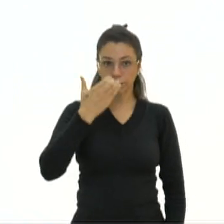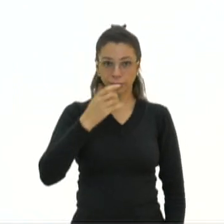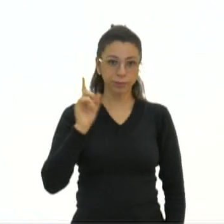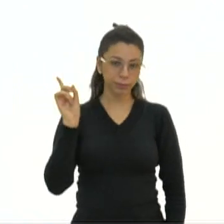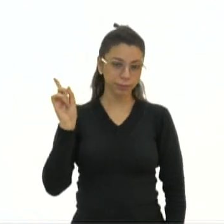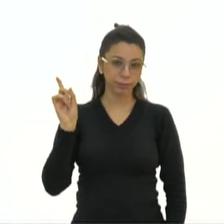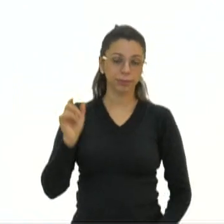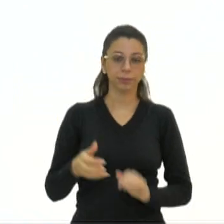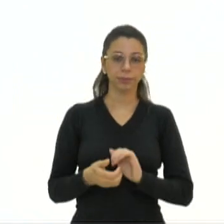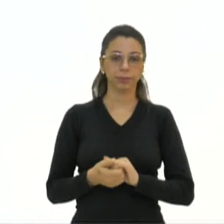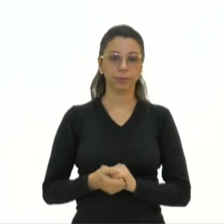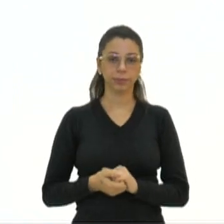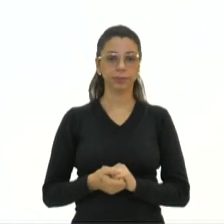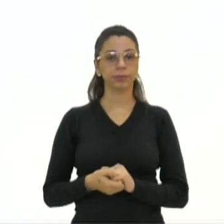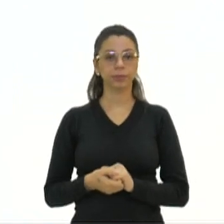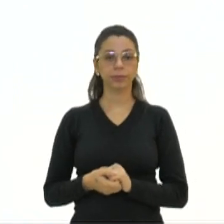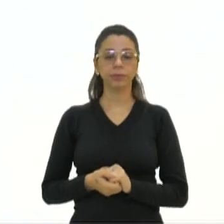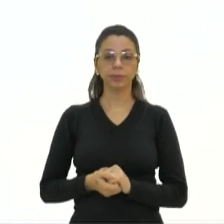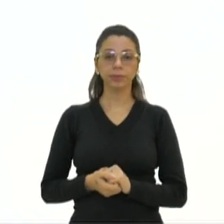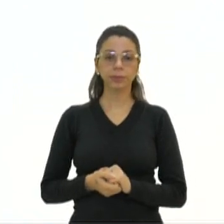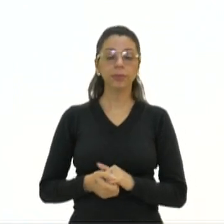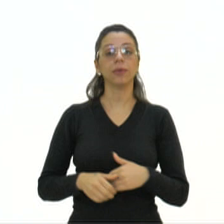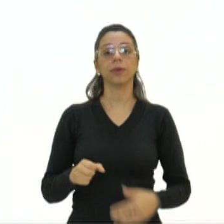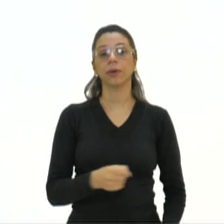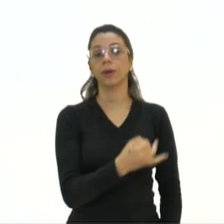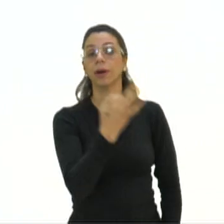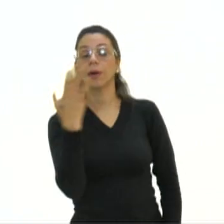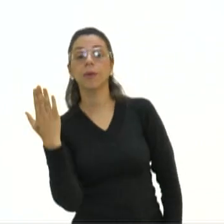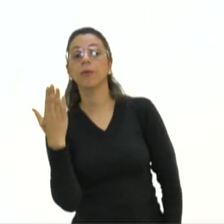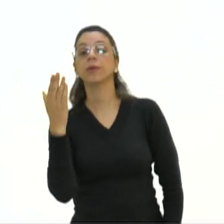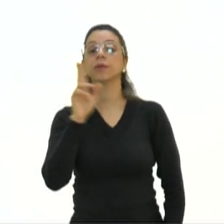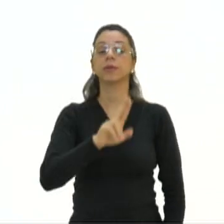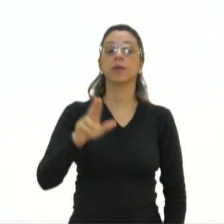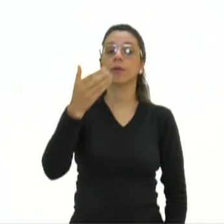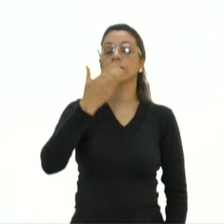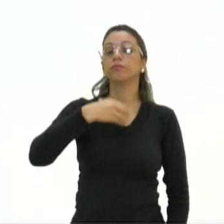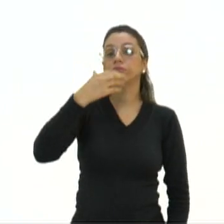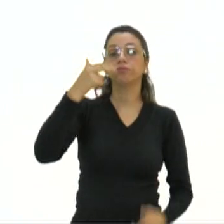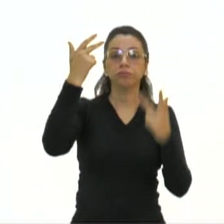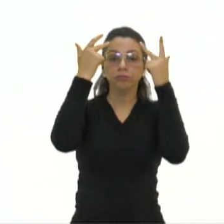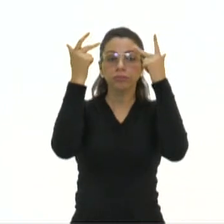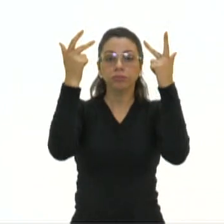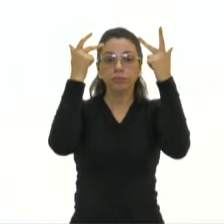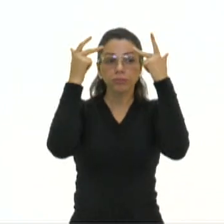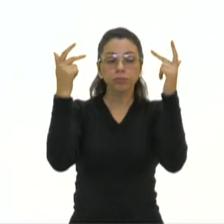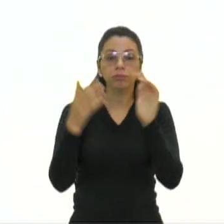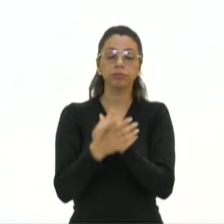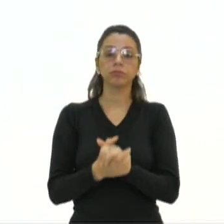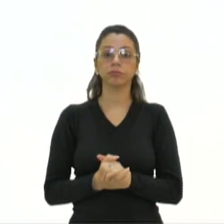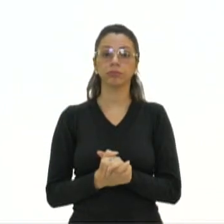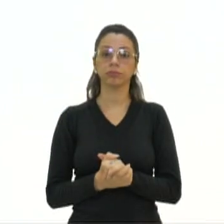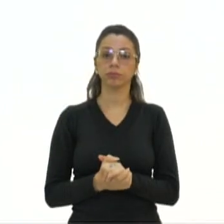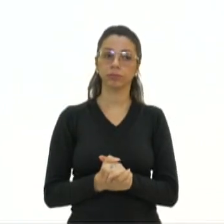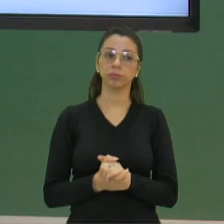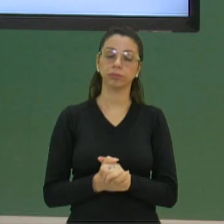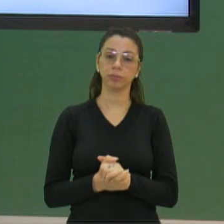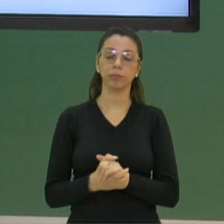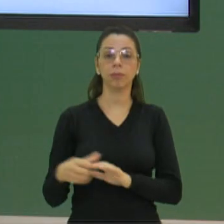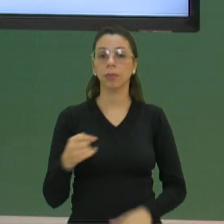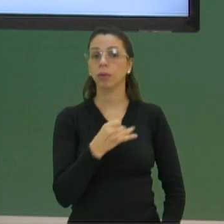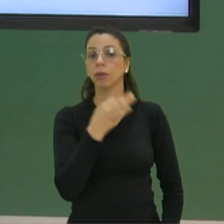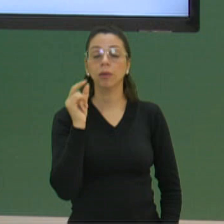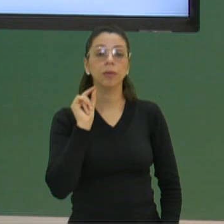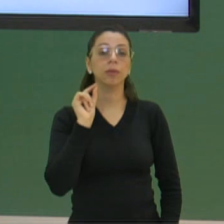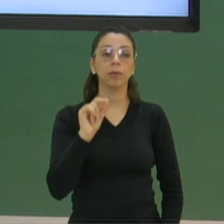eles, alguns deles são usados na nossa alimentação e são consumidos ao natural. A fruta mesmo. Alguns